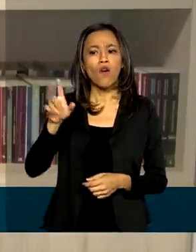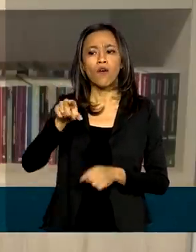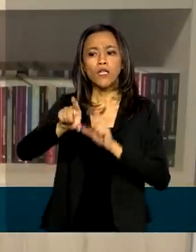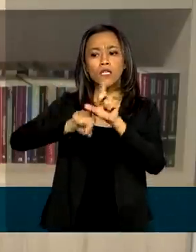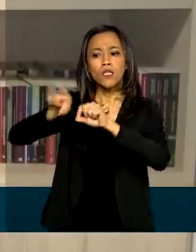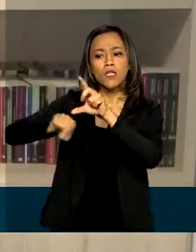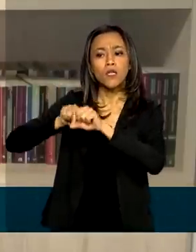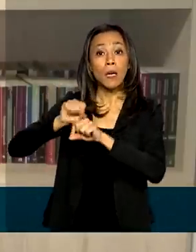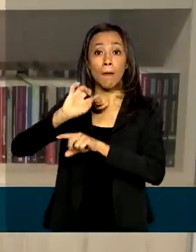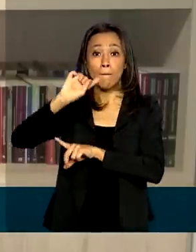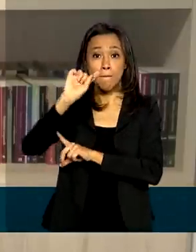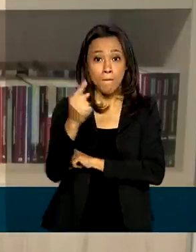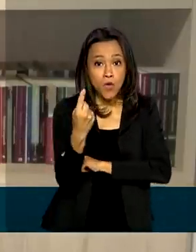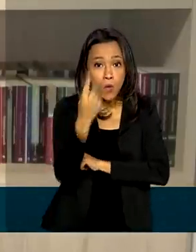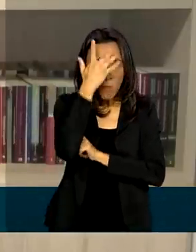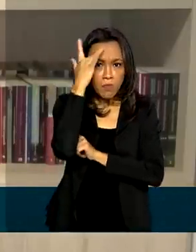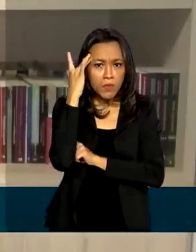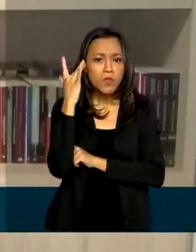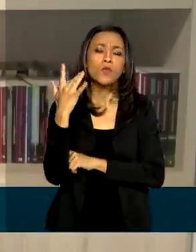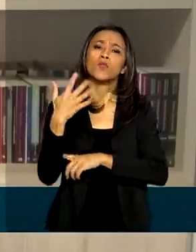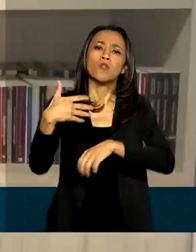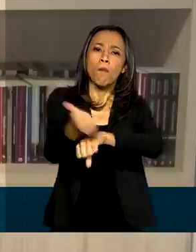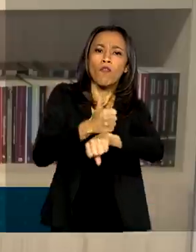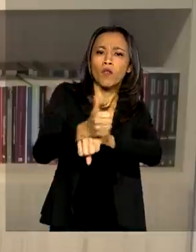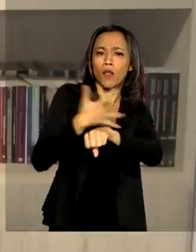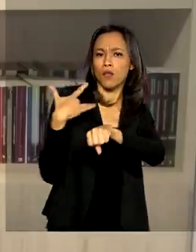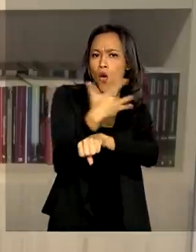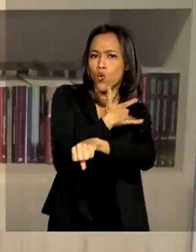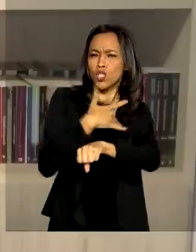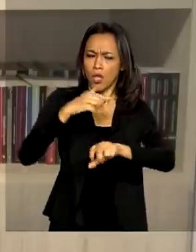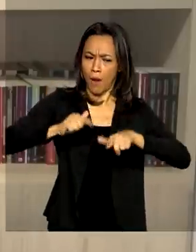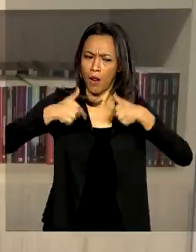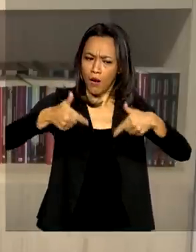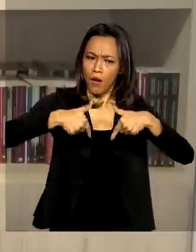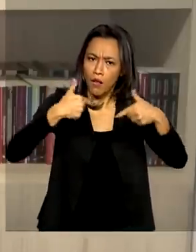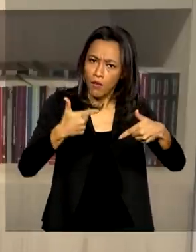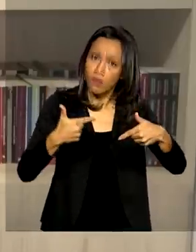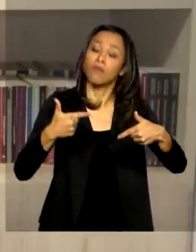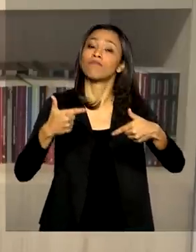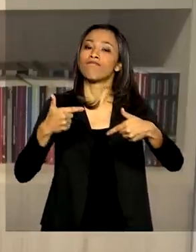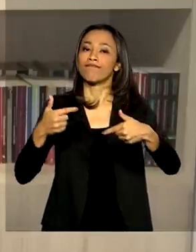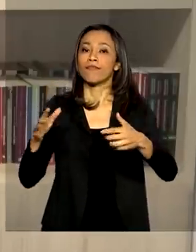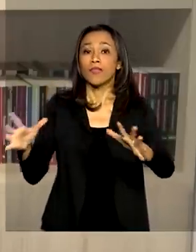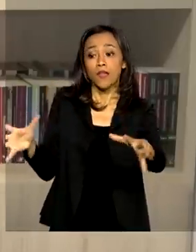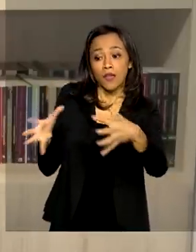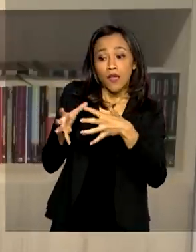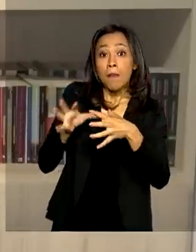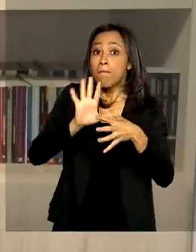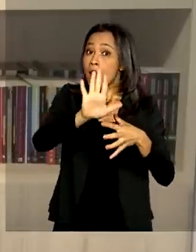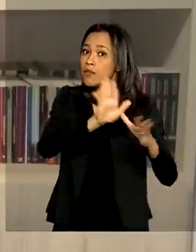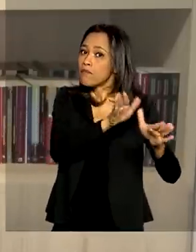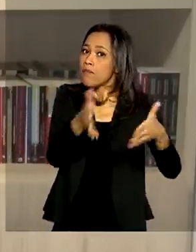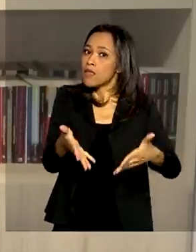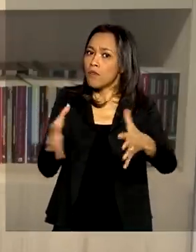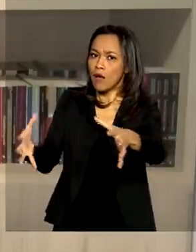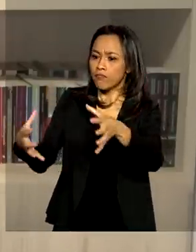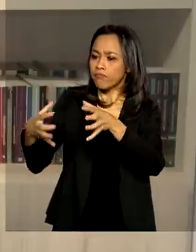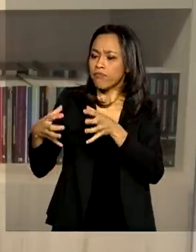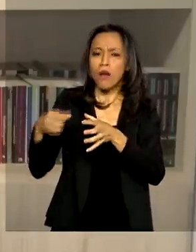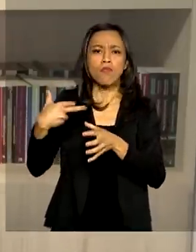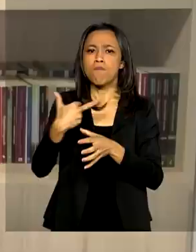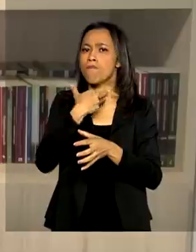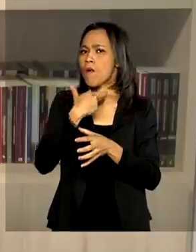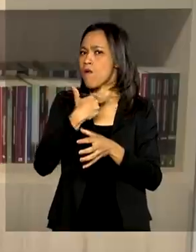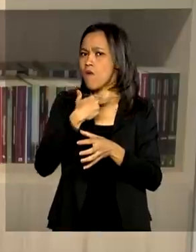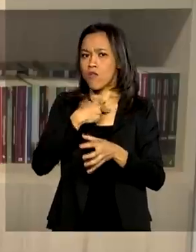voluntários que estejam na linha de frente do combate à pandemia do coronavírus. Mas, para participar, o voluntário não pode ter